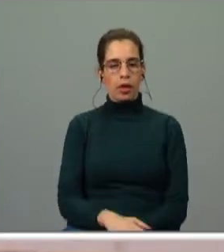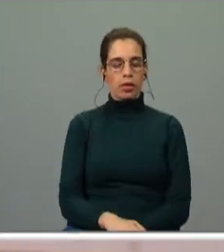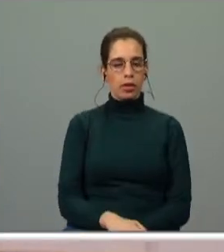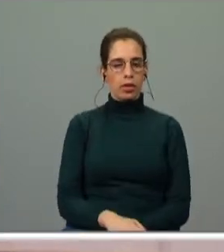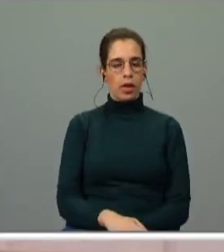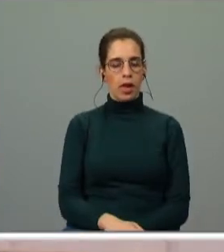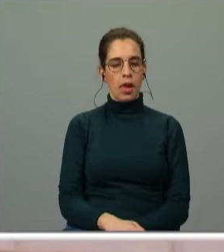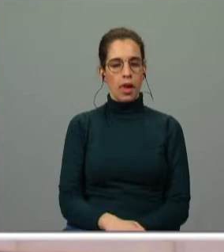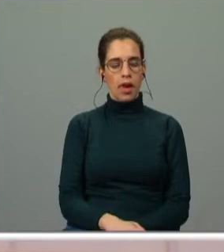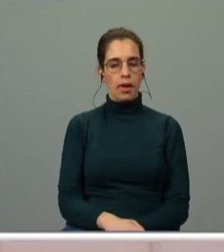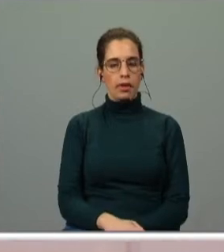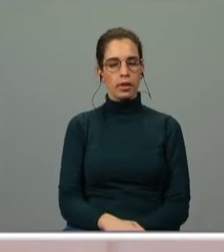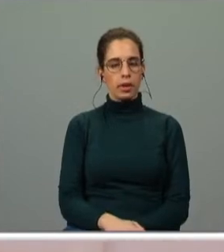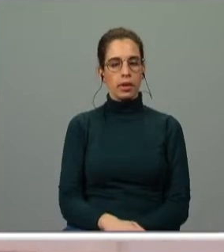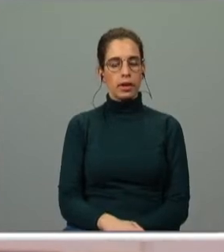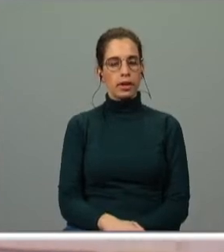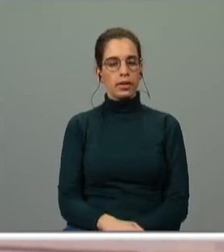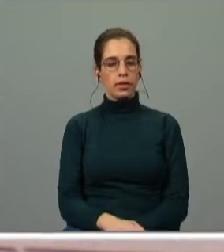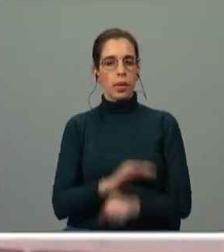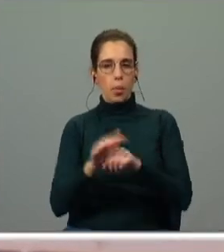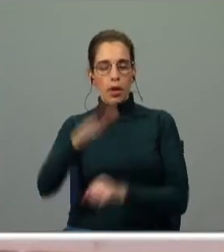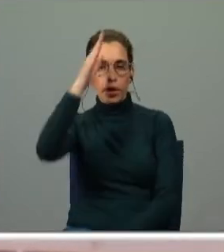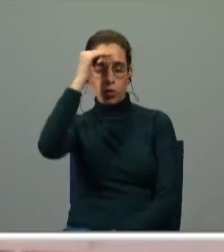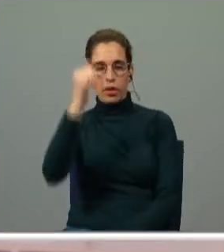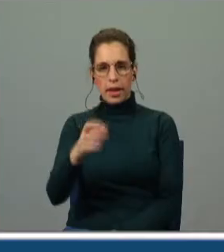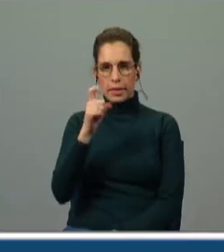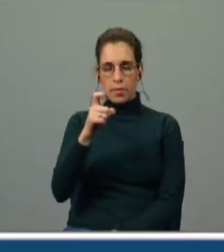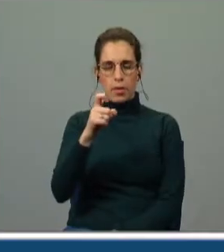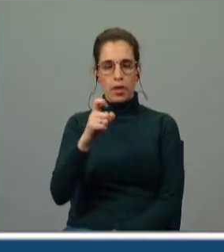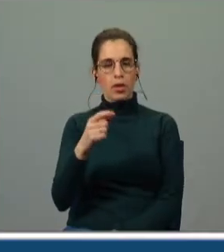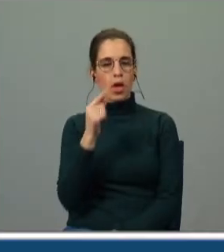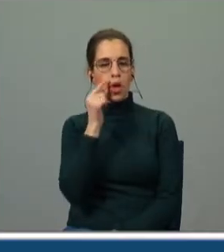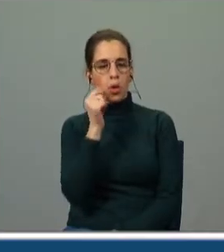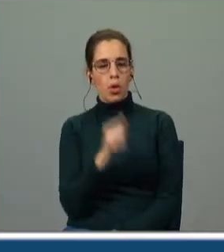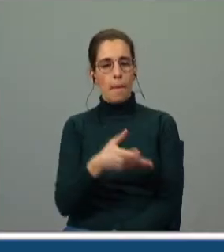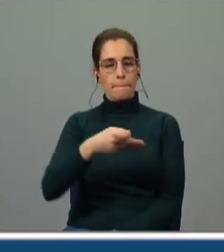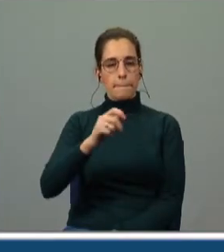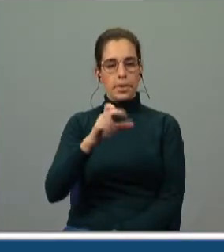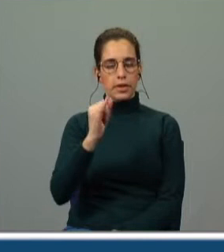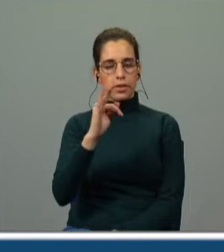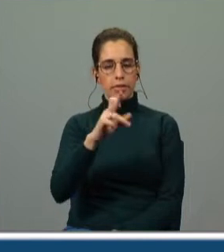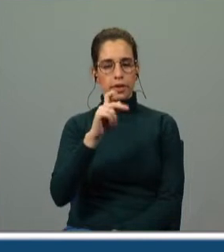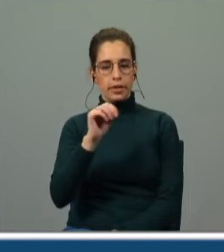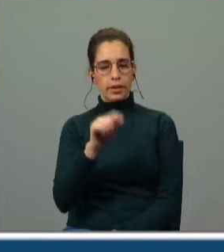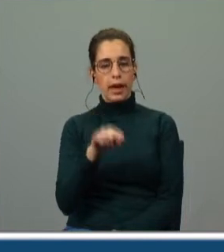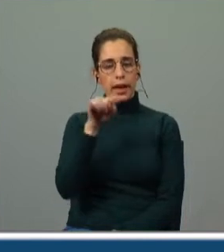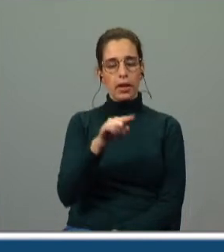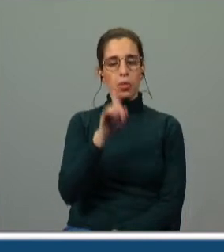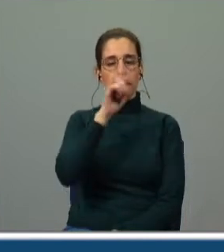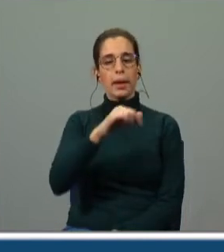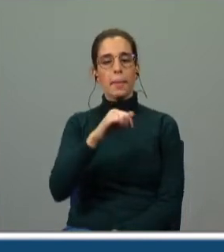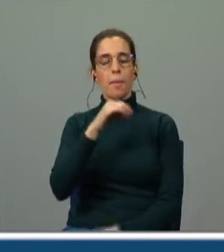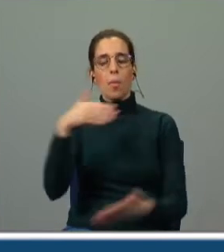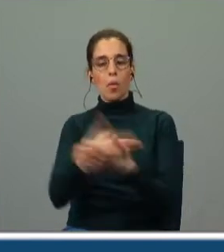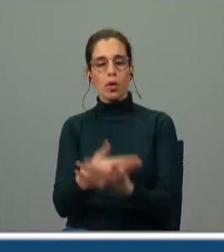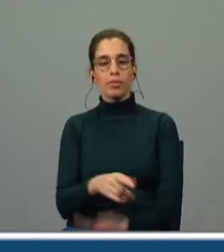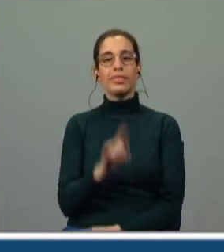a misericórdia dos animais e a crueldade do homem e uma perífrase aquele por quem morre quem é aquele por quem